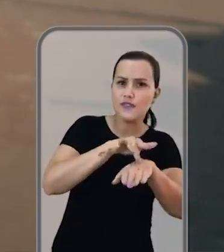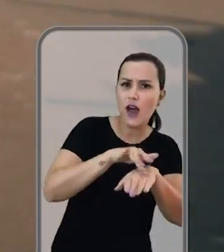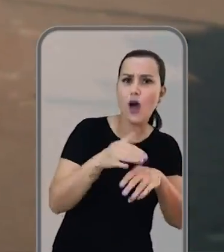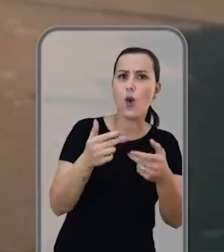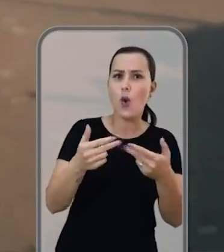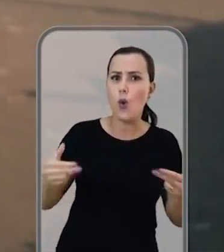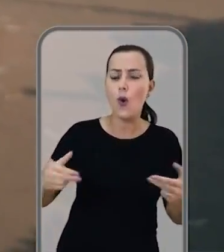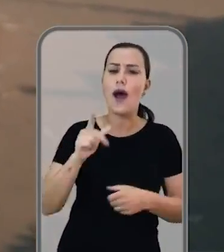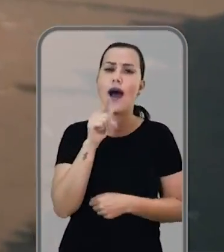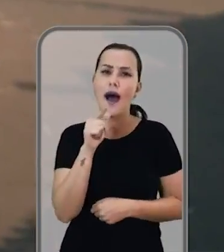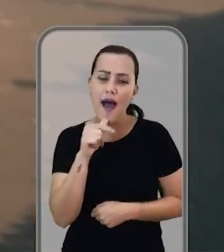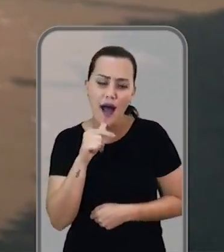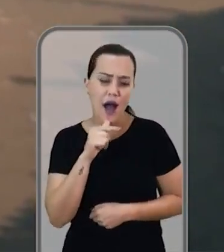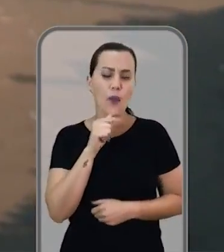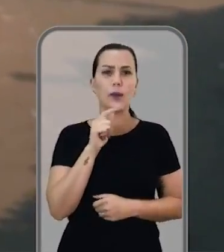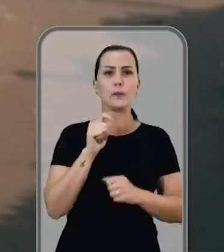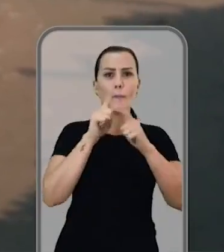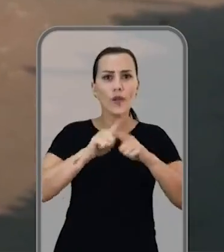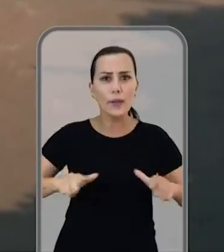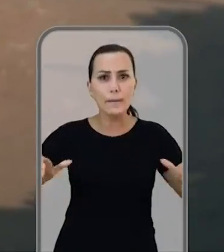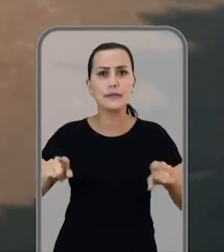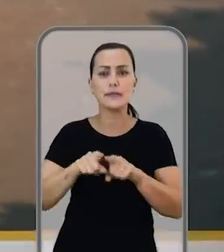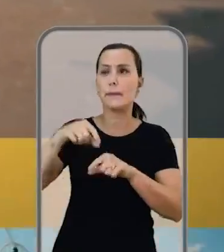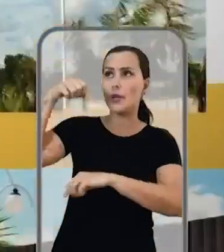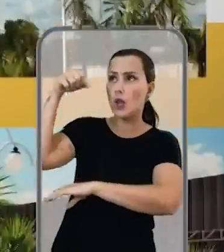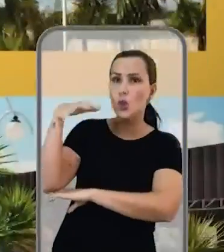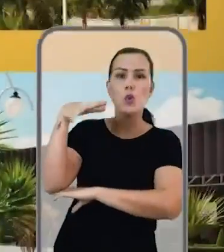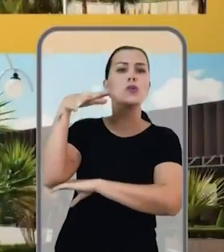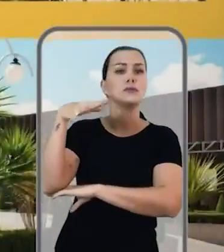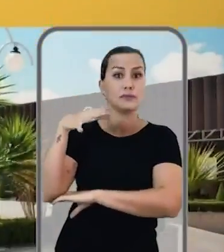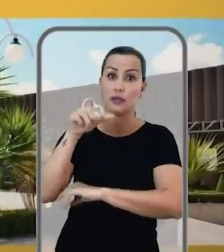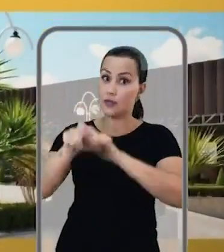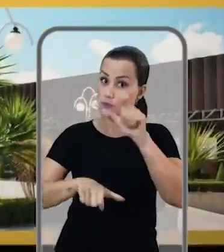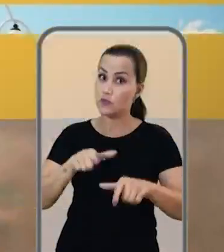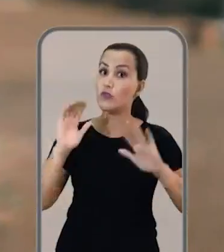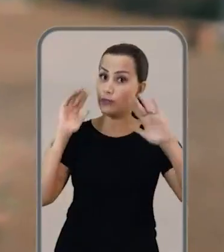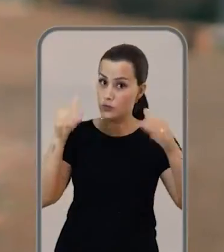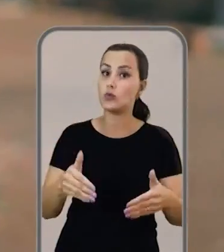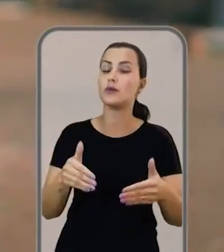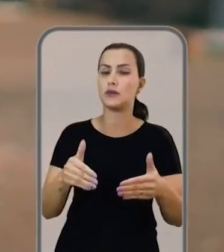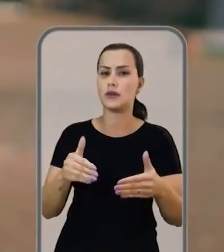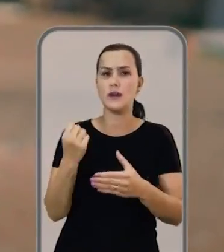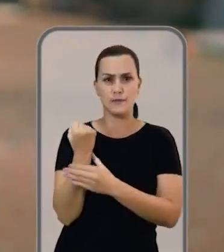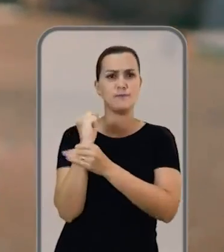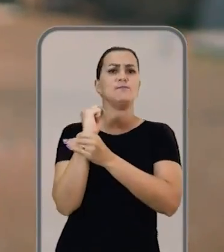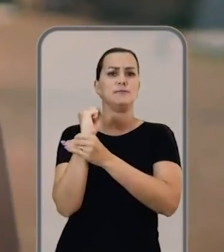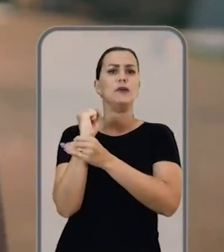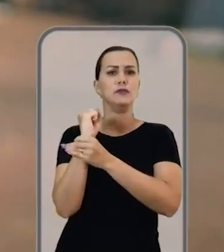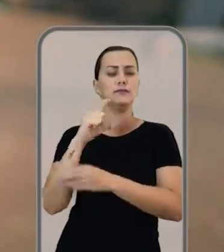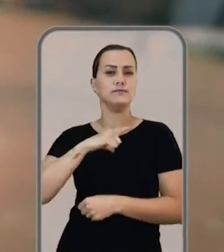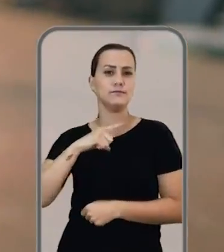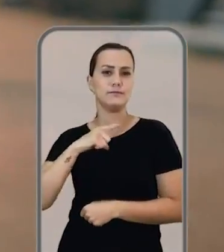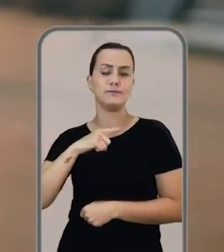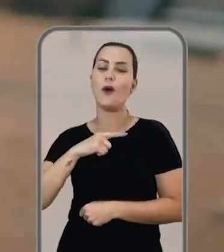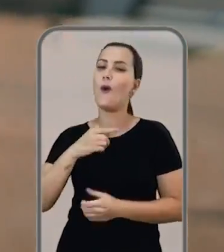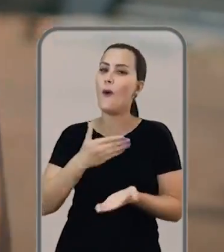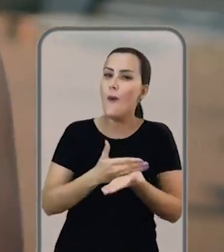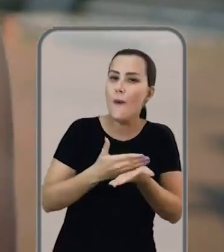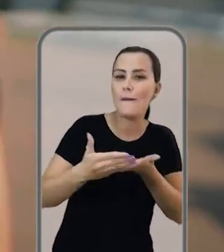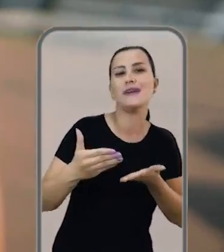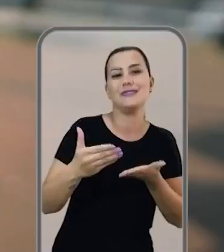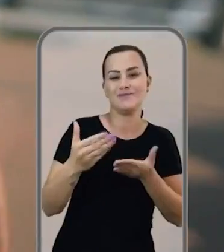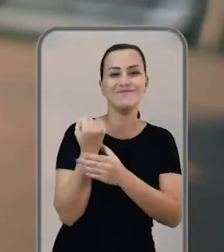saneamento básico, limpezas periódicas e iluminação pensada pras pessoas. Esse é só o começo pra garantir mais